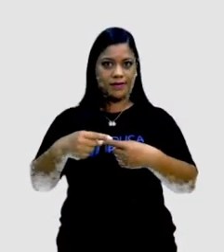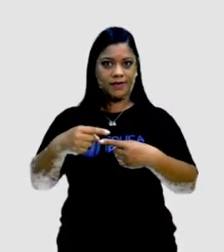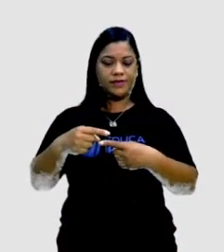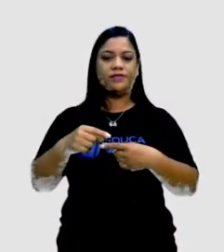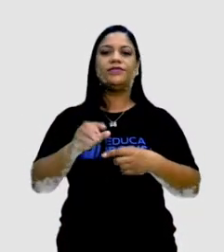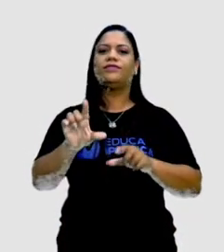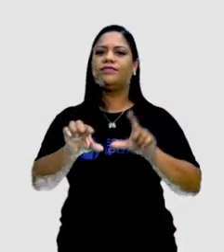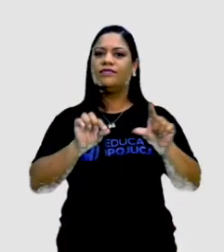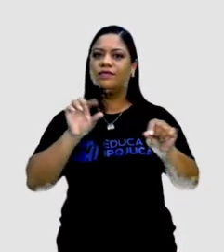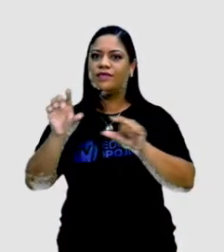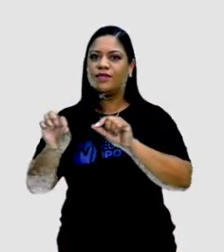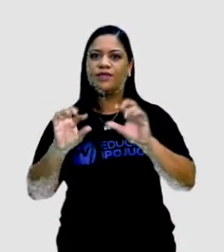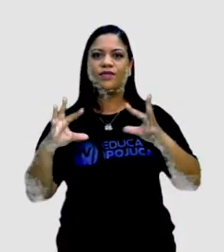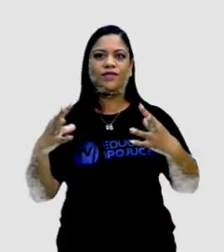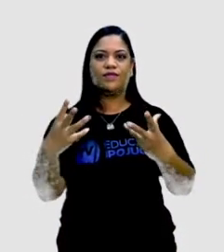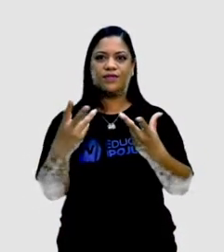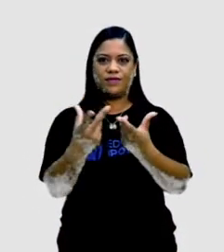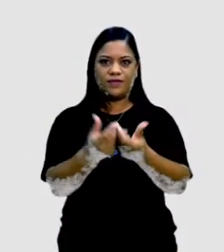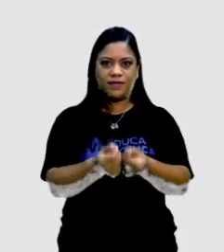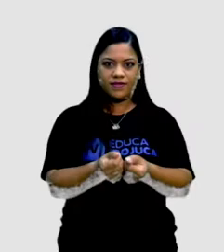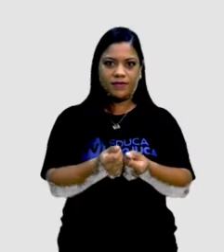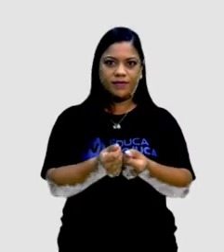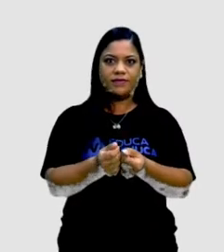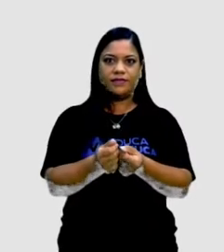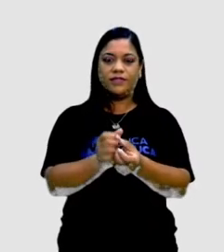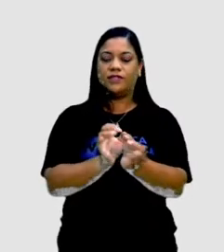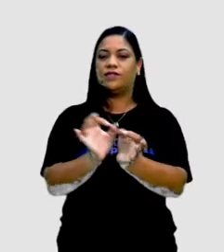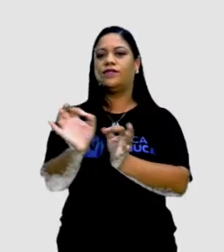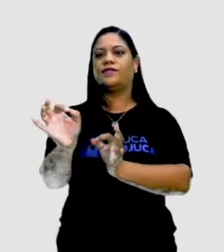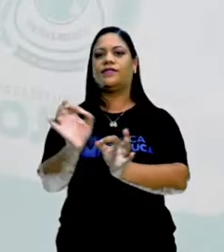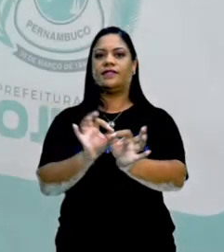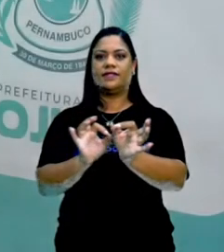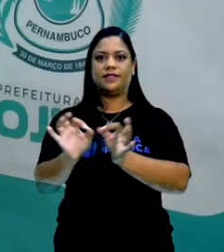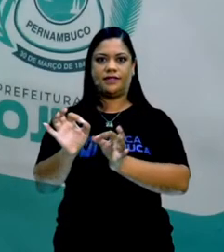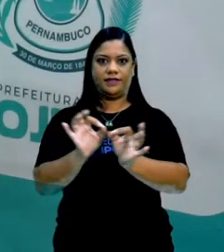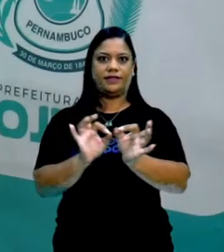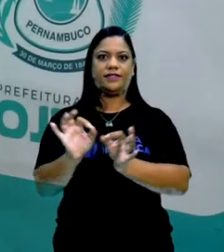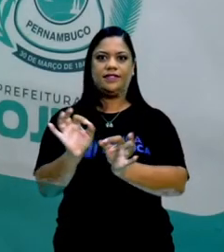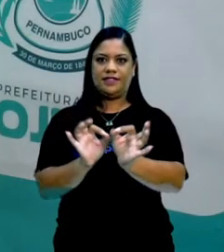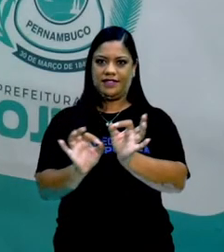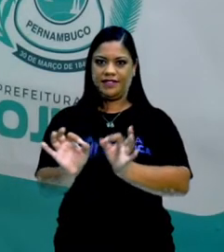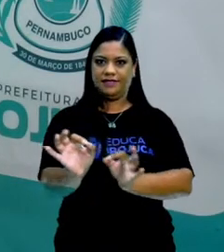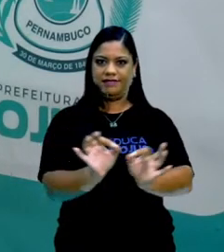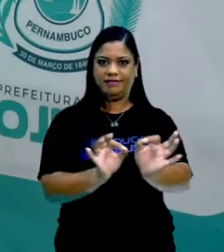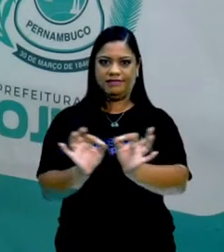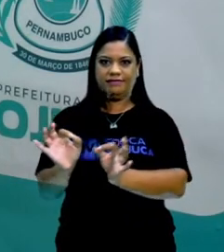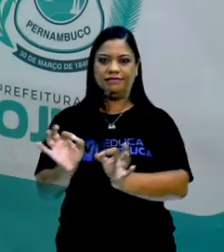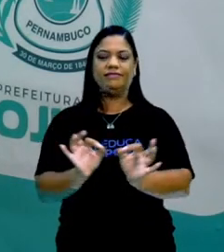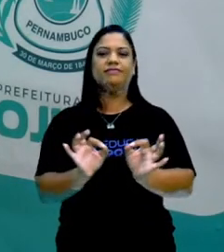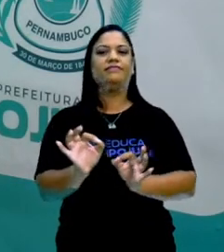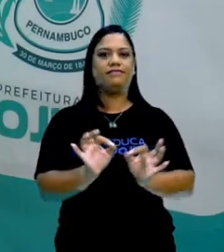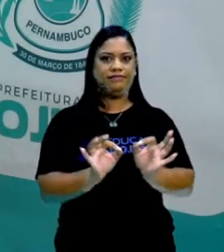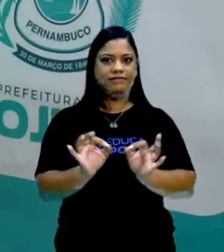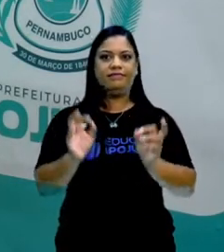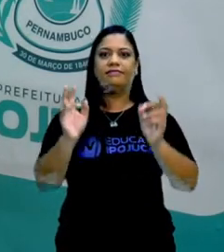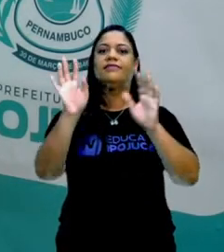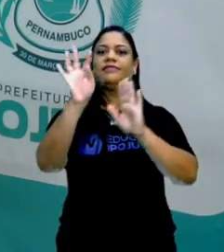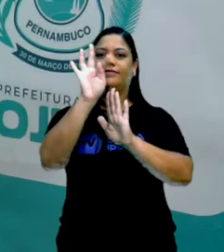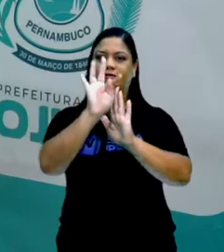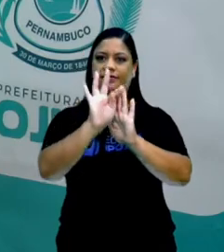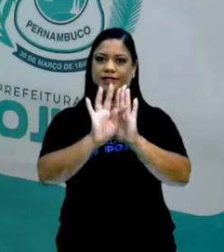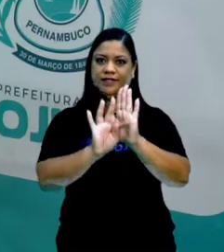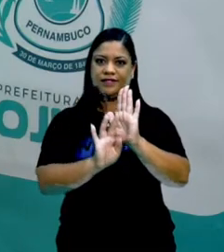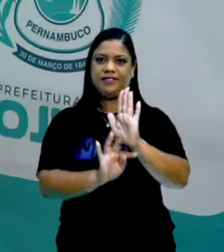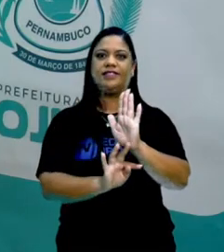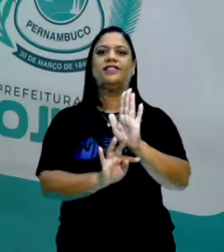filtragem, eu seleciono e vou editar, tá certo? Então, eu vou organizar no meu texto, em uma